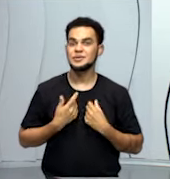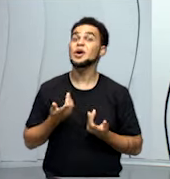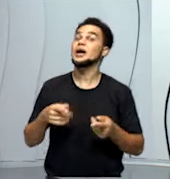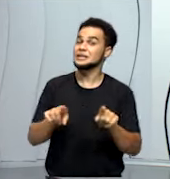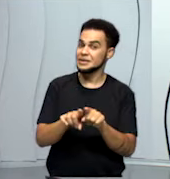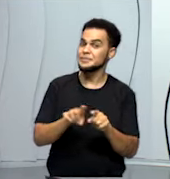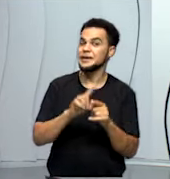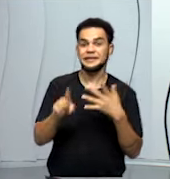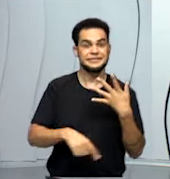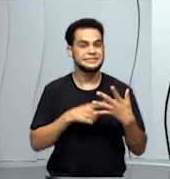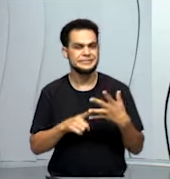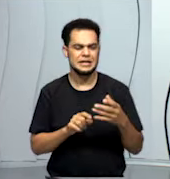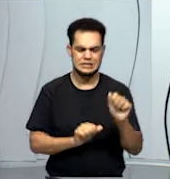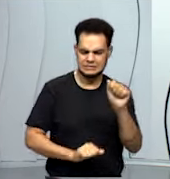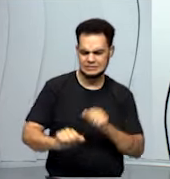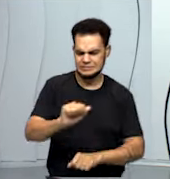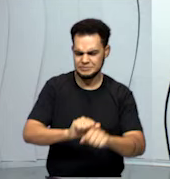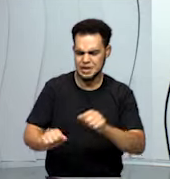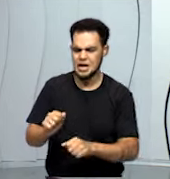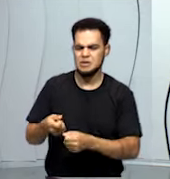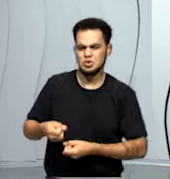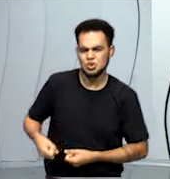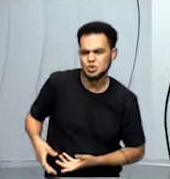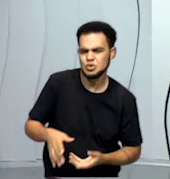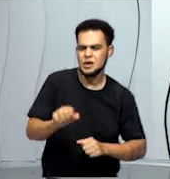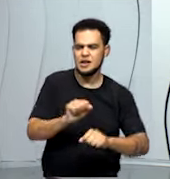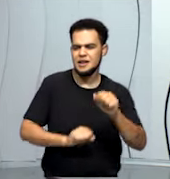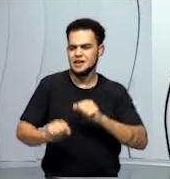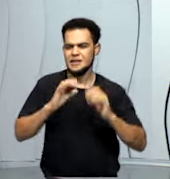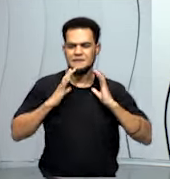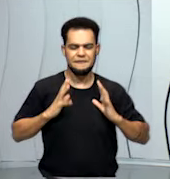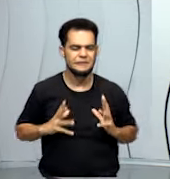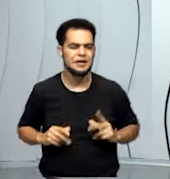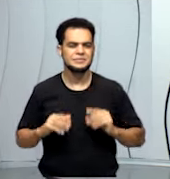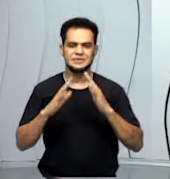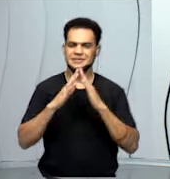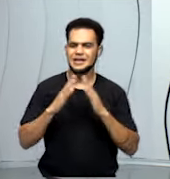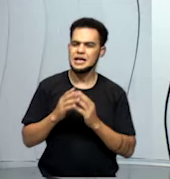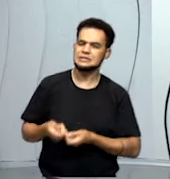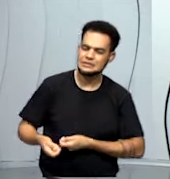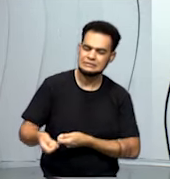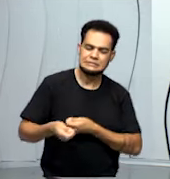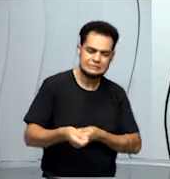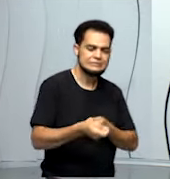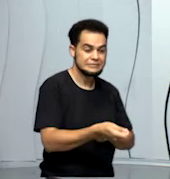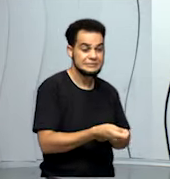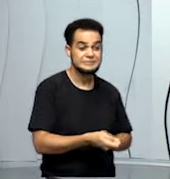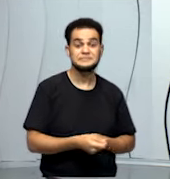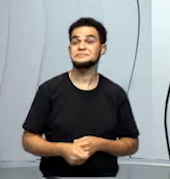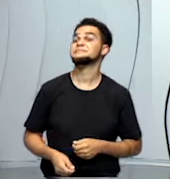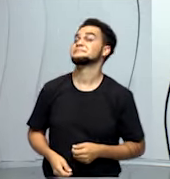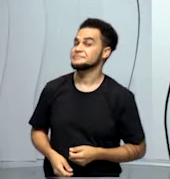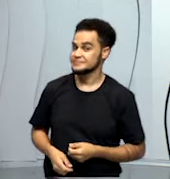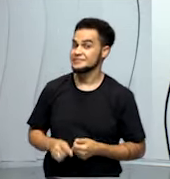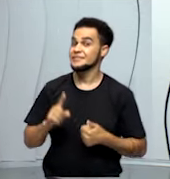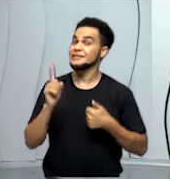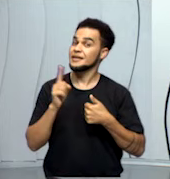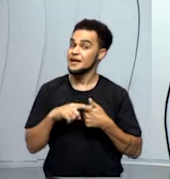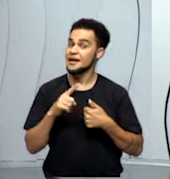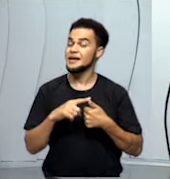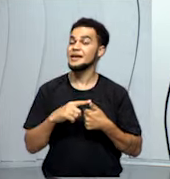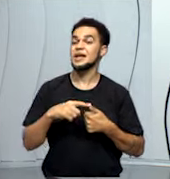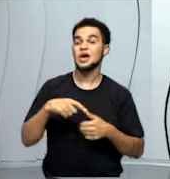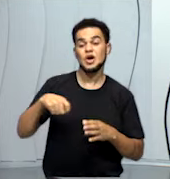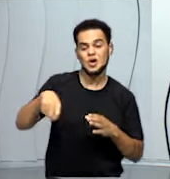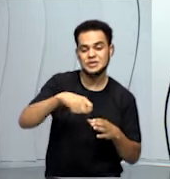ambientes com água, lavamos, limpamos a casa. Nós preparamos os alimentos, cozinhamos,